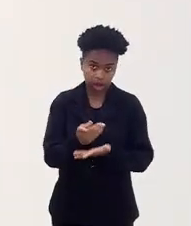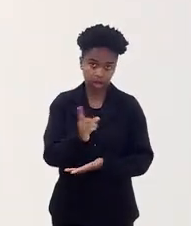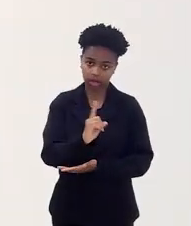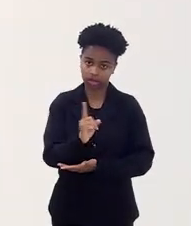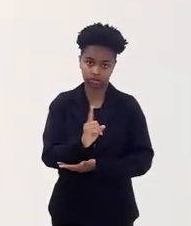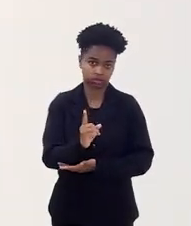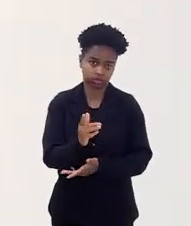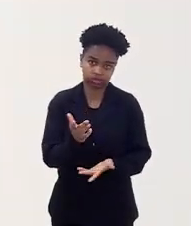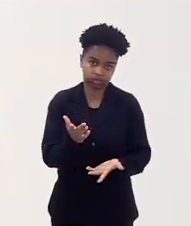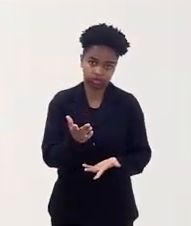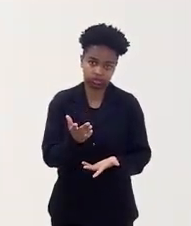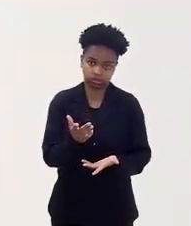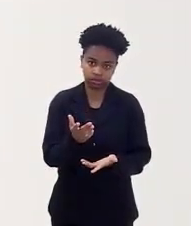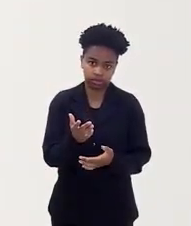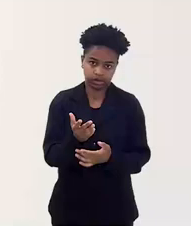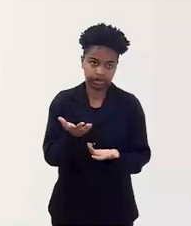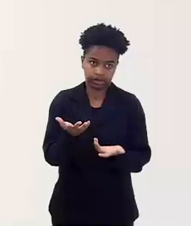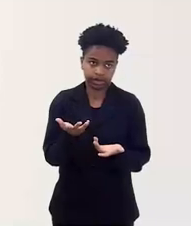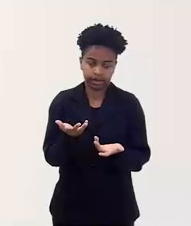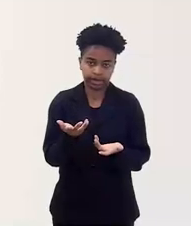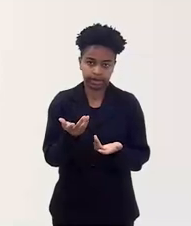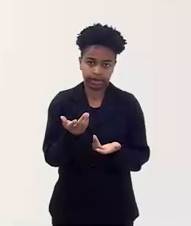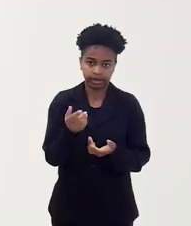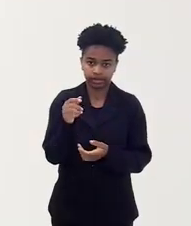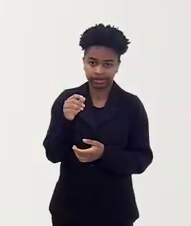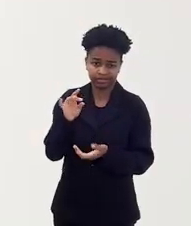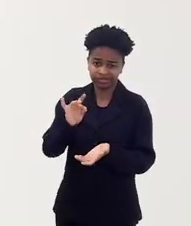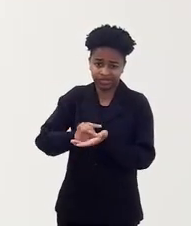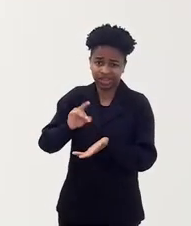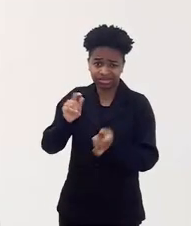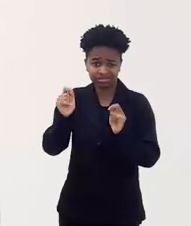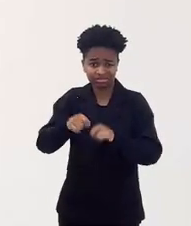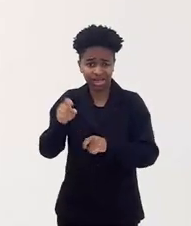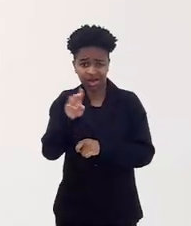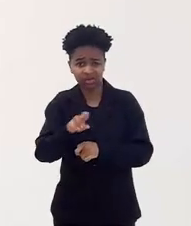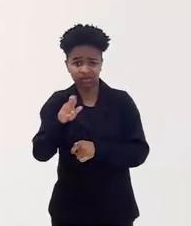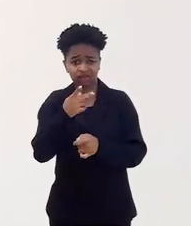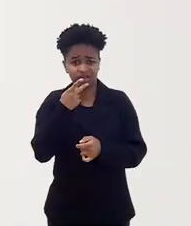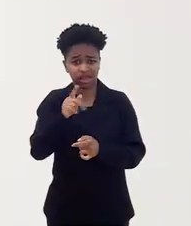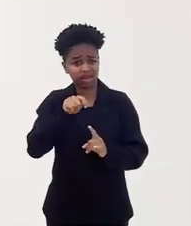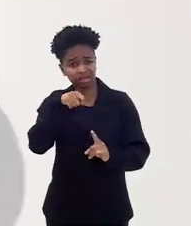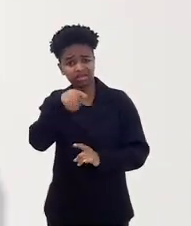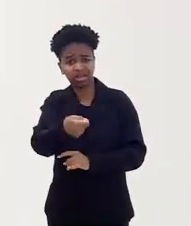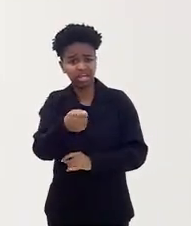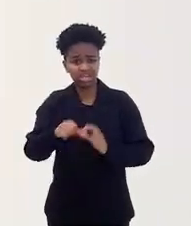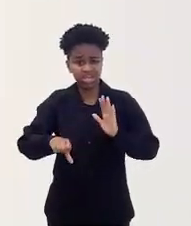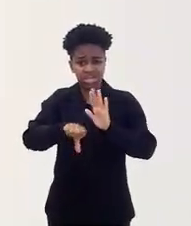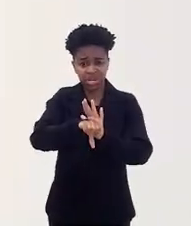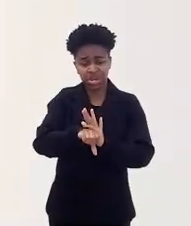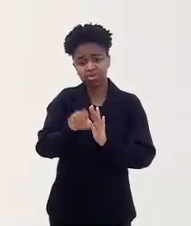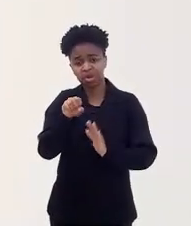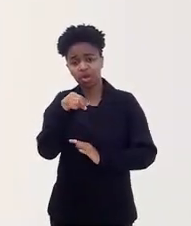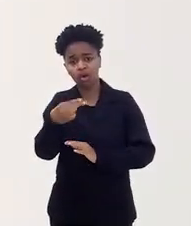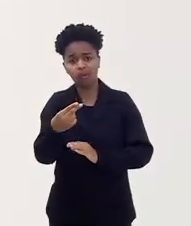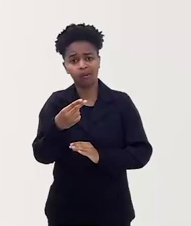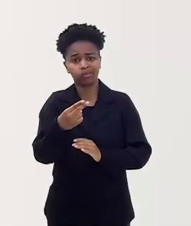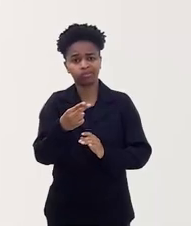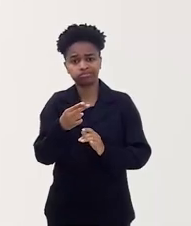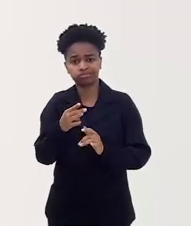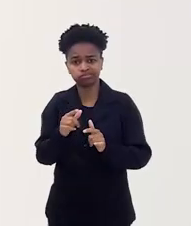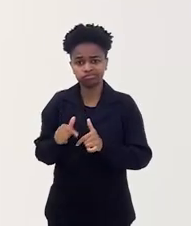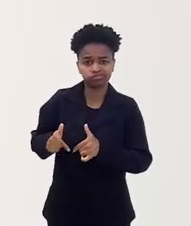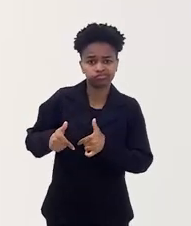acredito que esse dispositivo seja válido para caracterizar o crime e para enfrentar, inclusive,